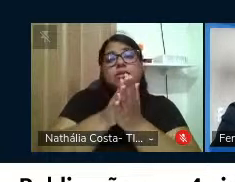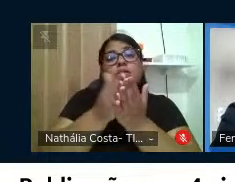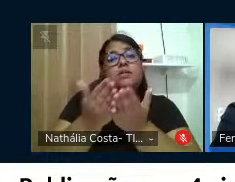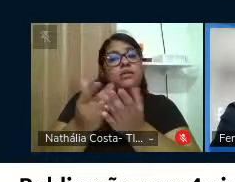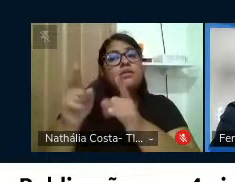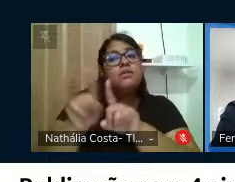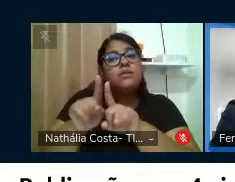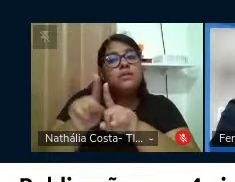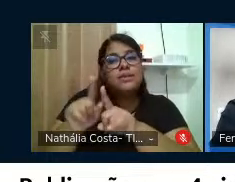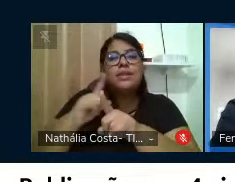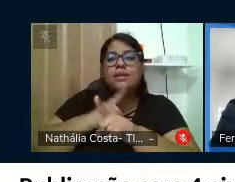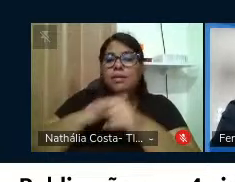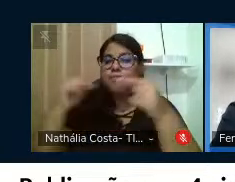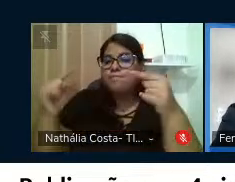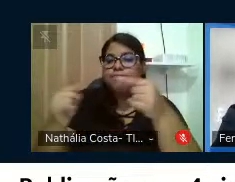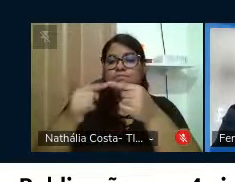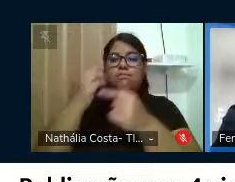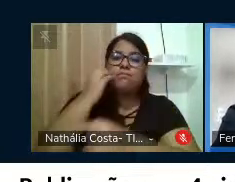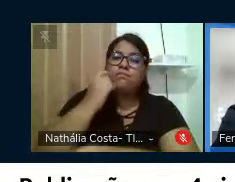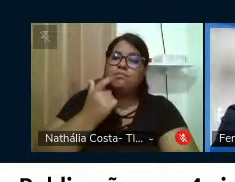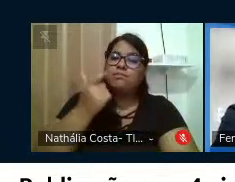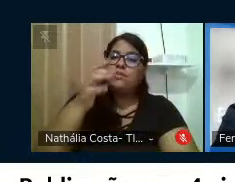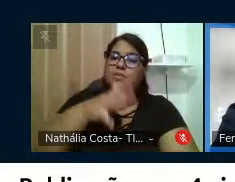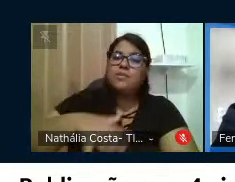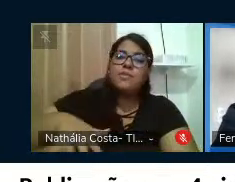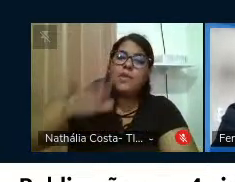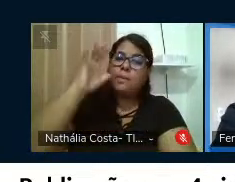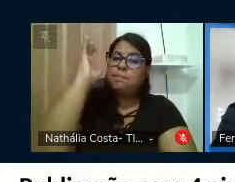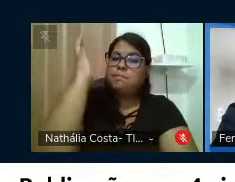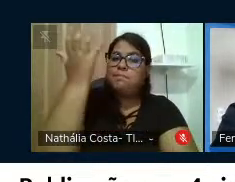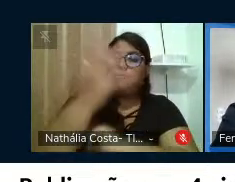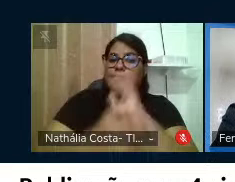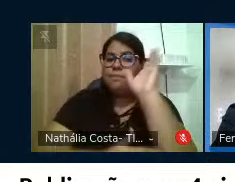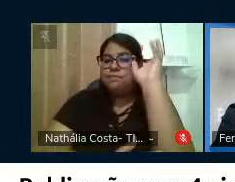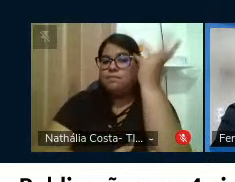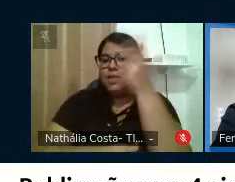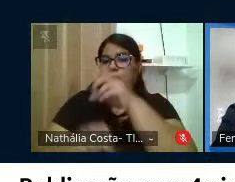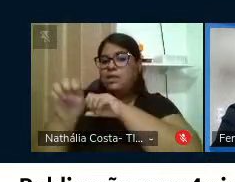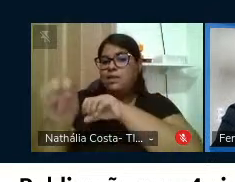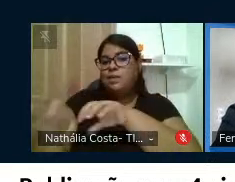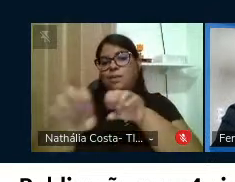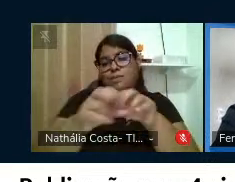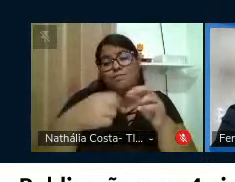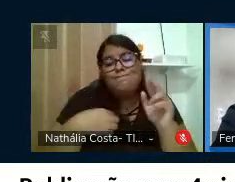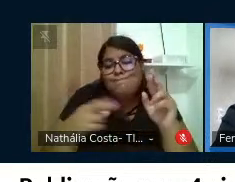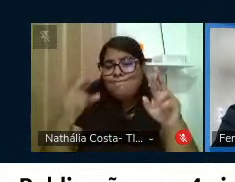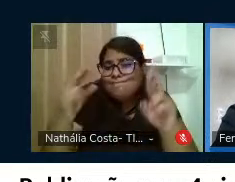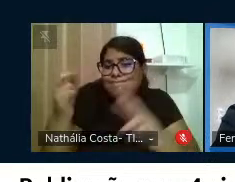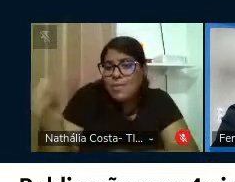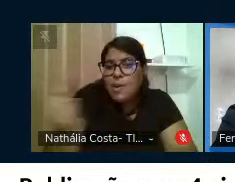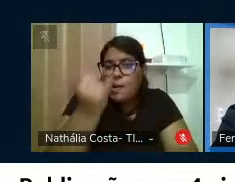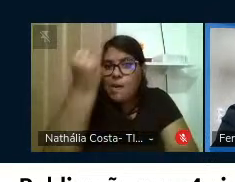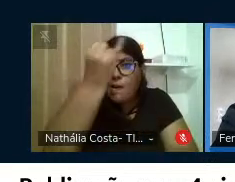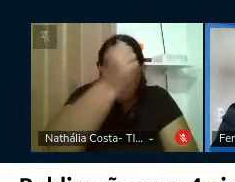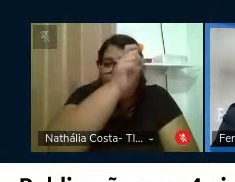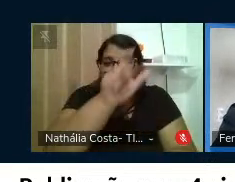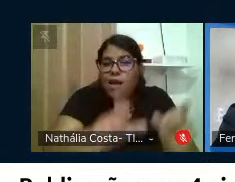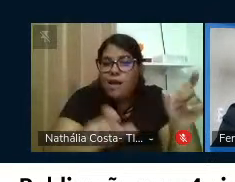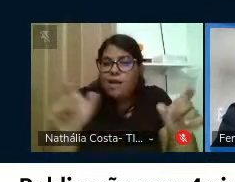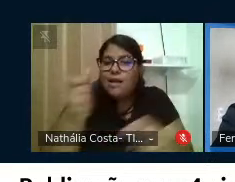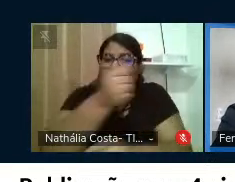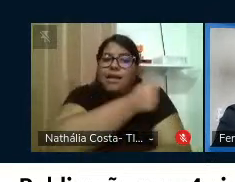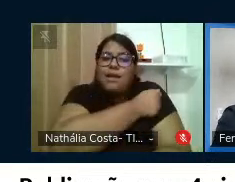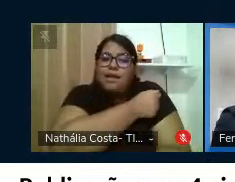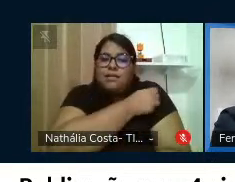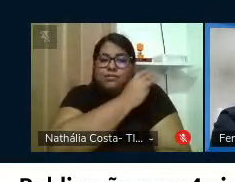caráter freiriano na educação ambiental, que espero que seja muito importante para os estudantes do